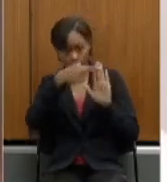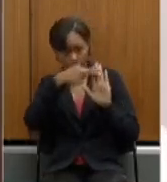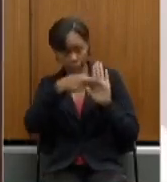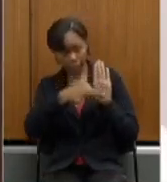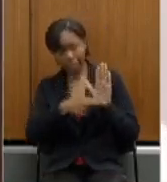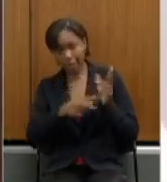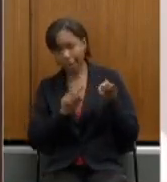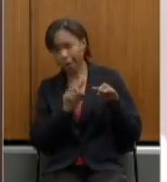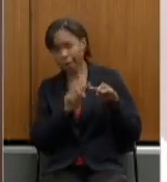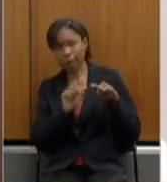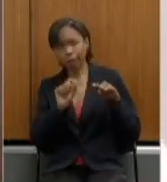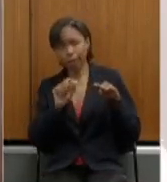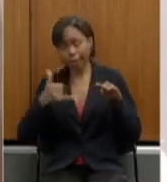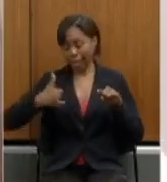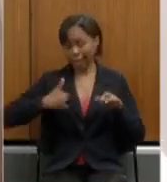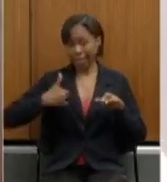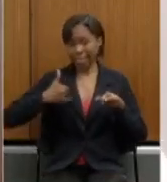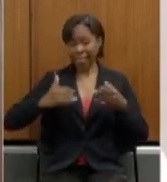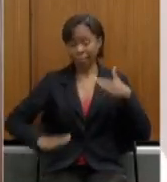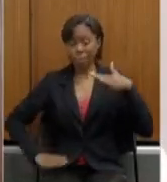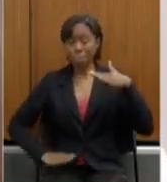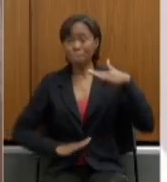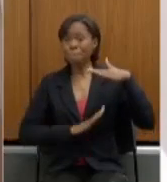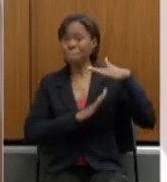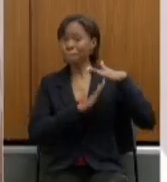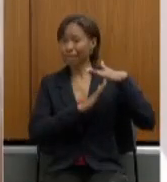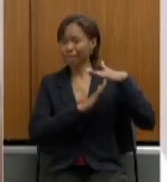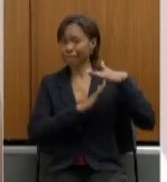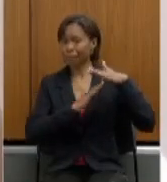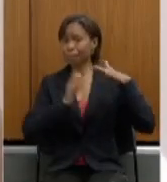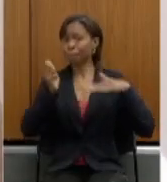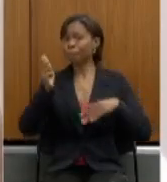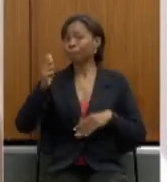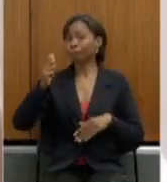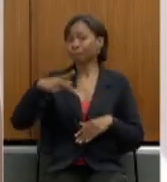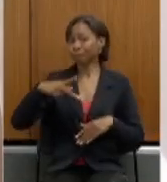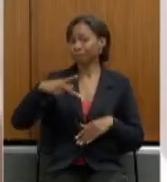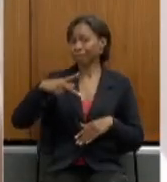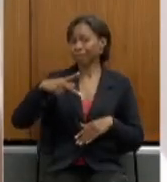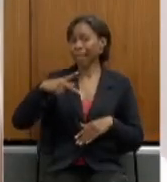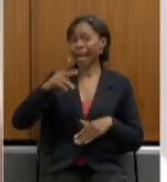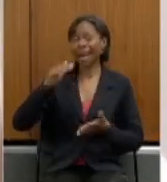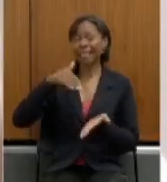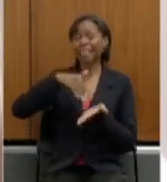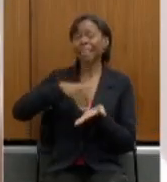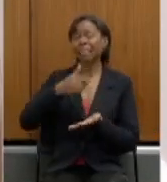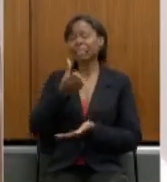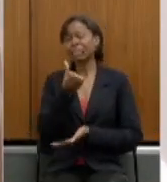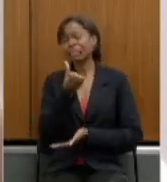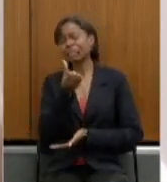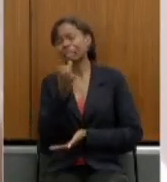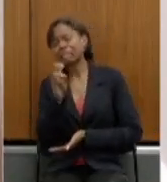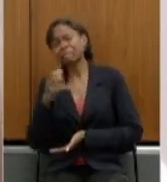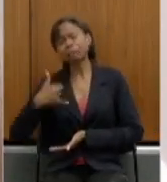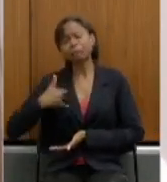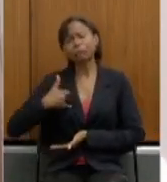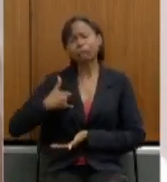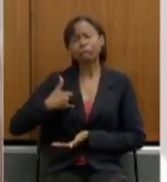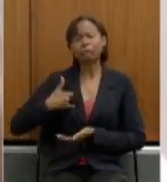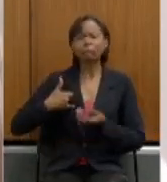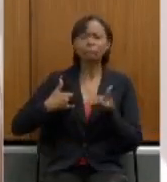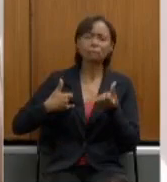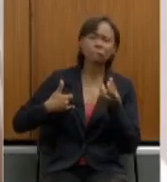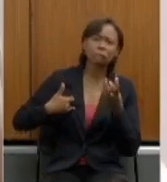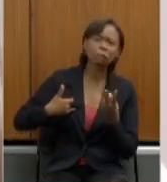coloca a idade máxima para para a aposentadoria, você tem que chegar até os 65, 62 anos para conseguir